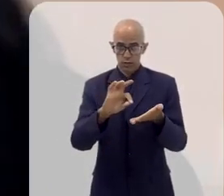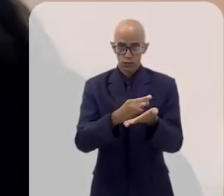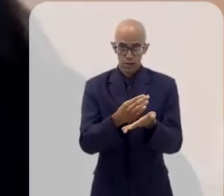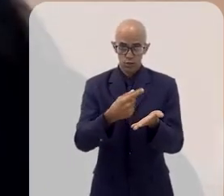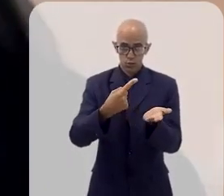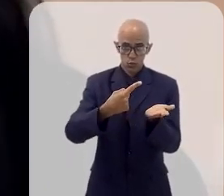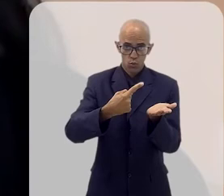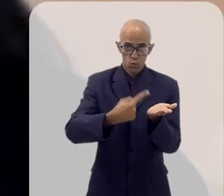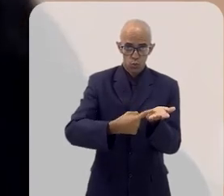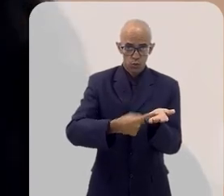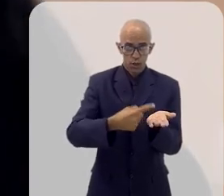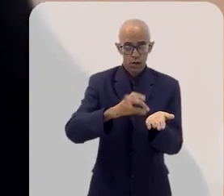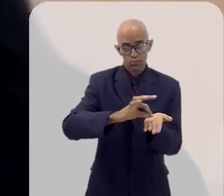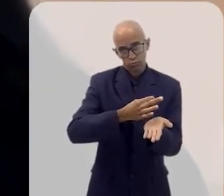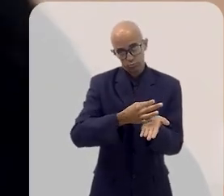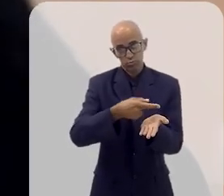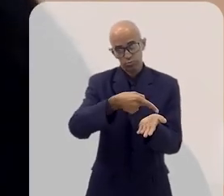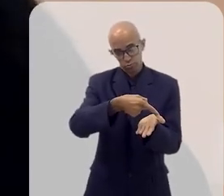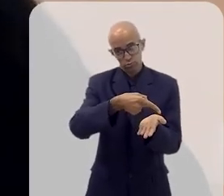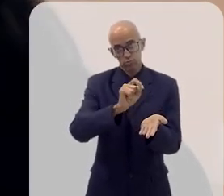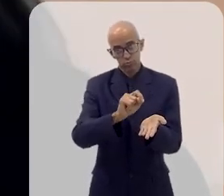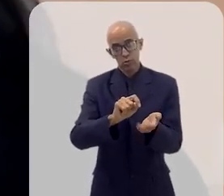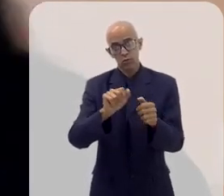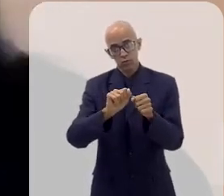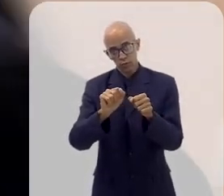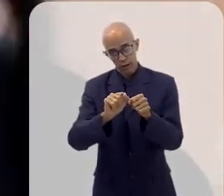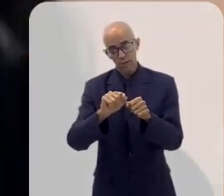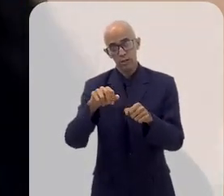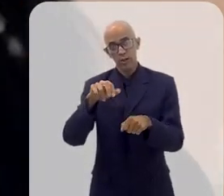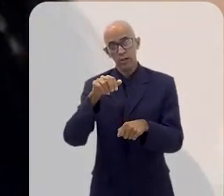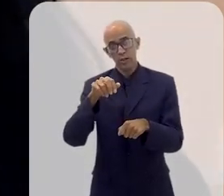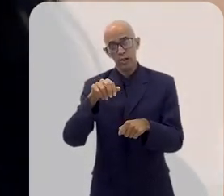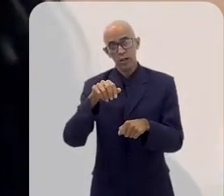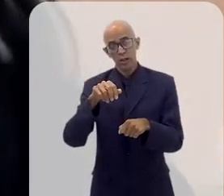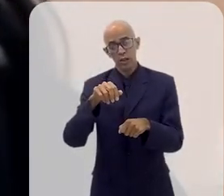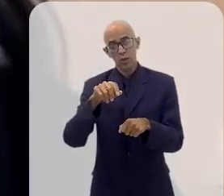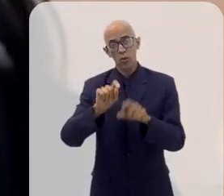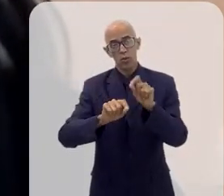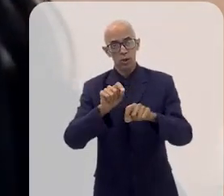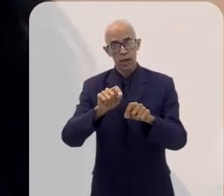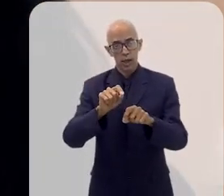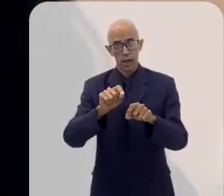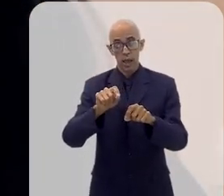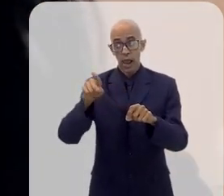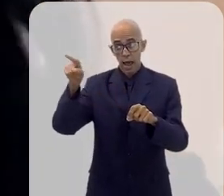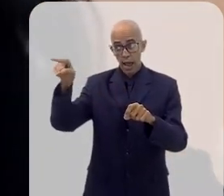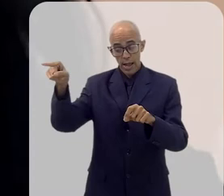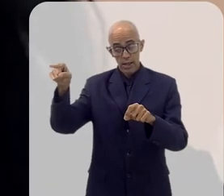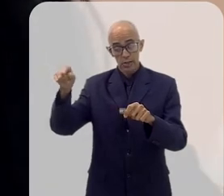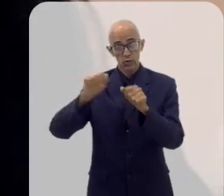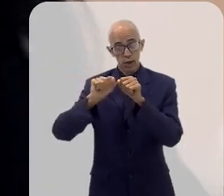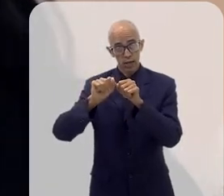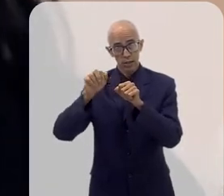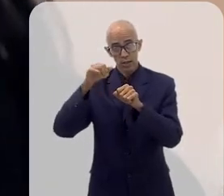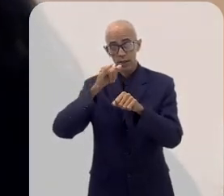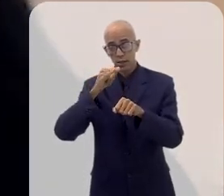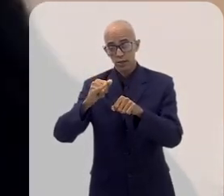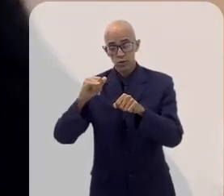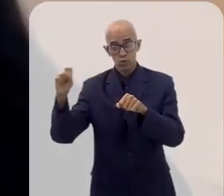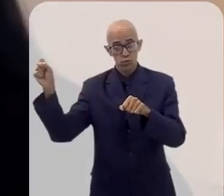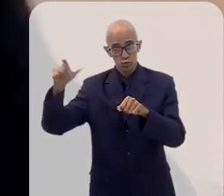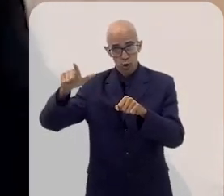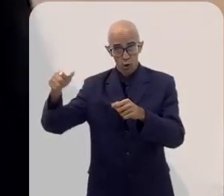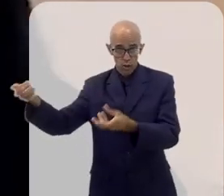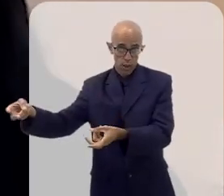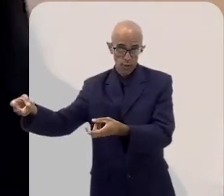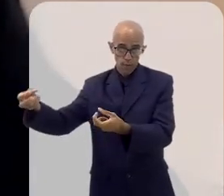assinatura, eles fazem também uso de energia elétrica, energia solar, desculpa, fazendo a redução ali considerável